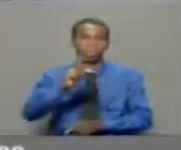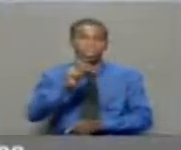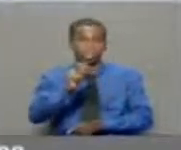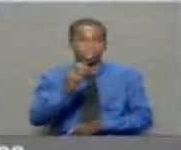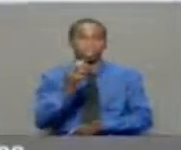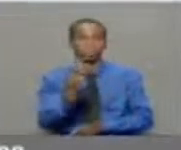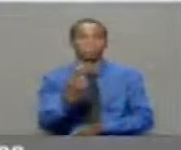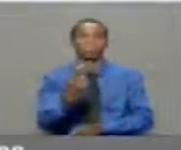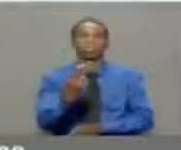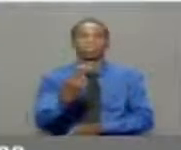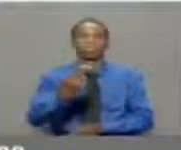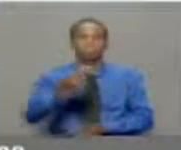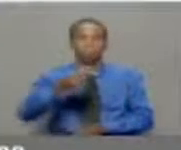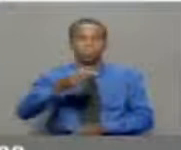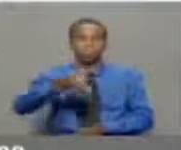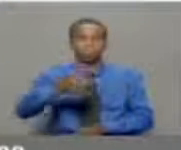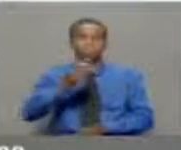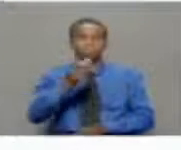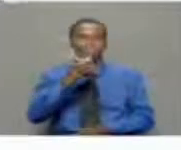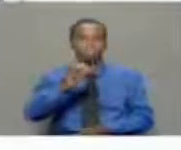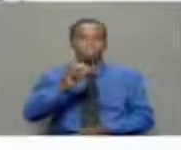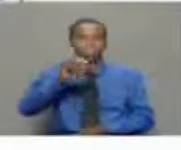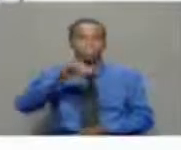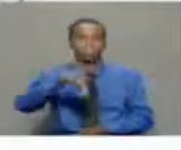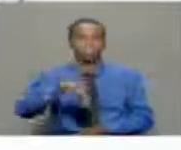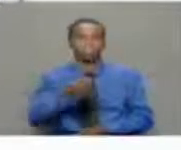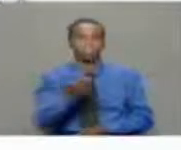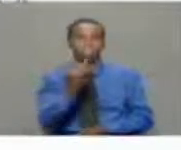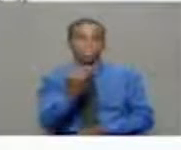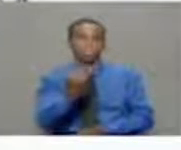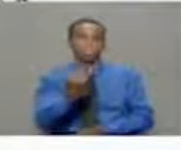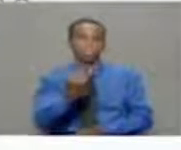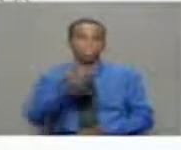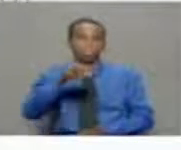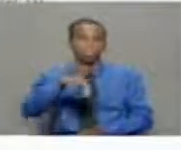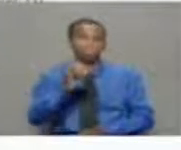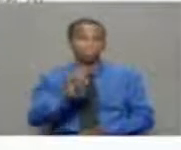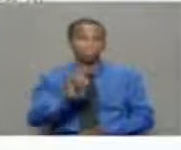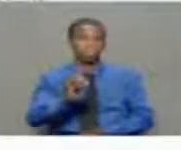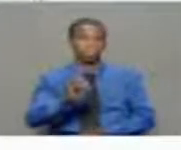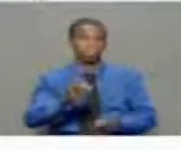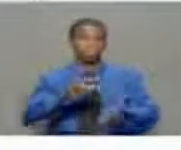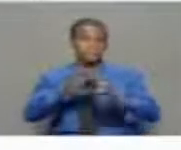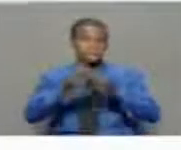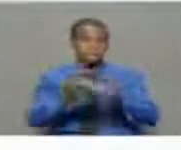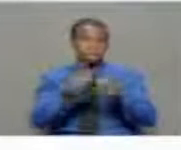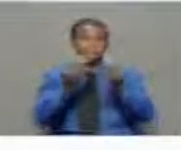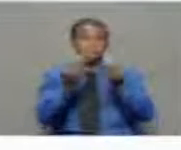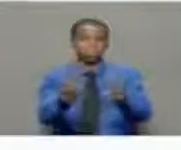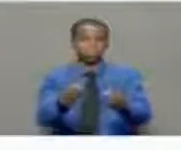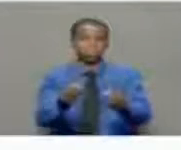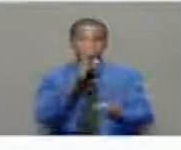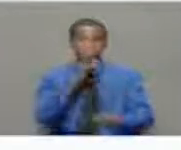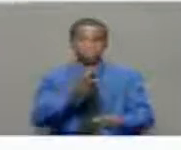a entrega ao Serviço Nacional de Recuperação de Ativos de Bens das Referidas Empresas, constituídos com fundos